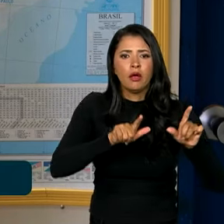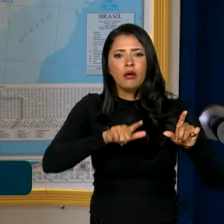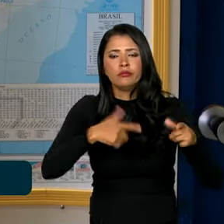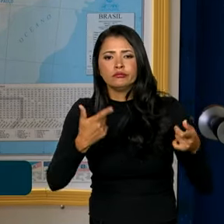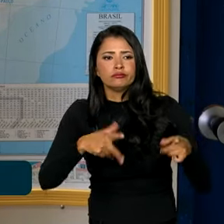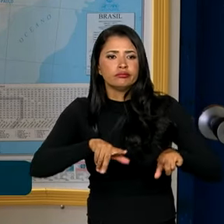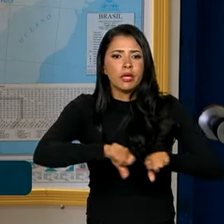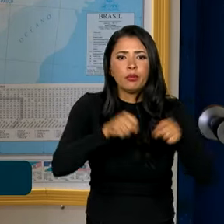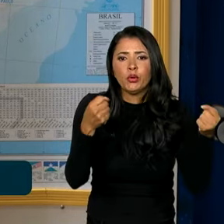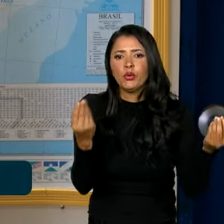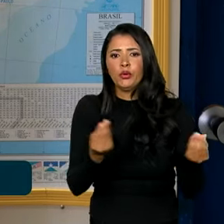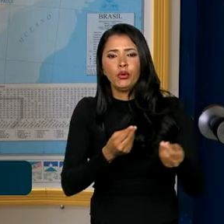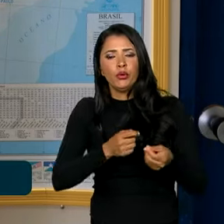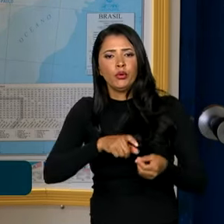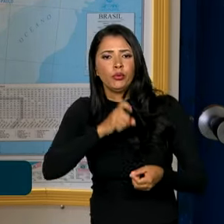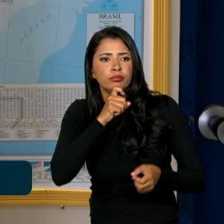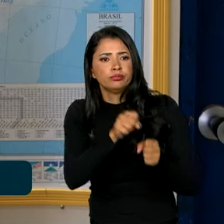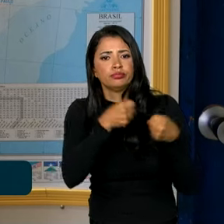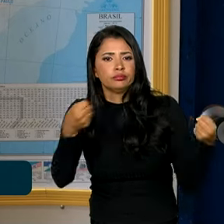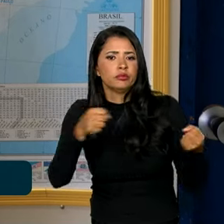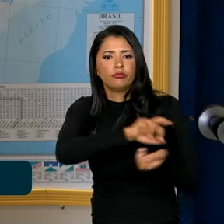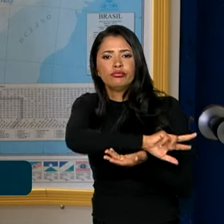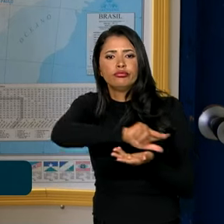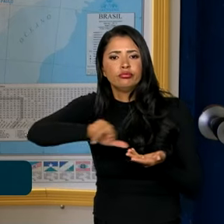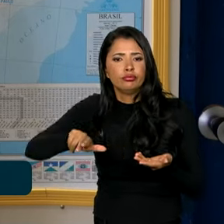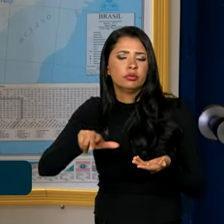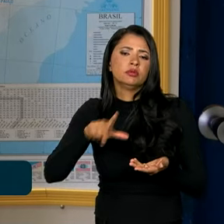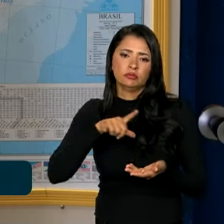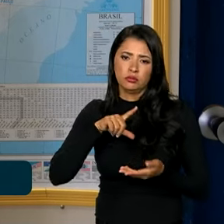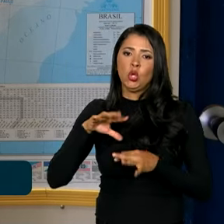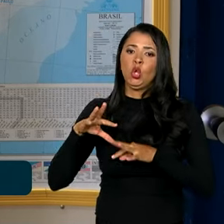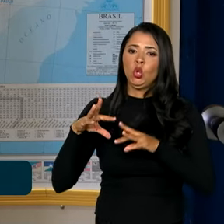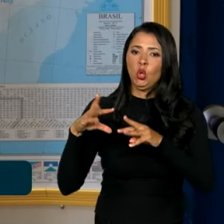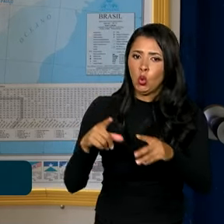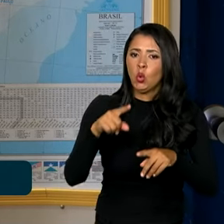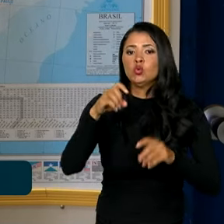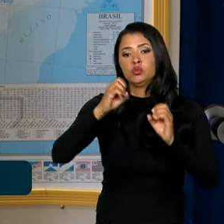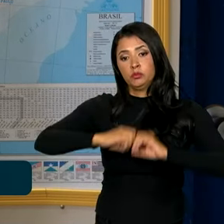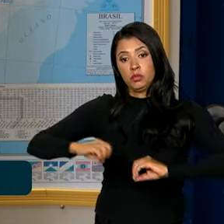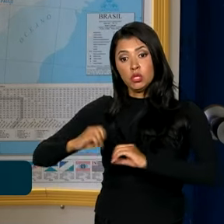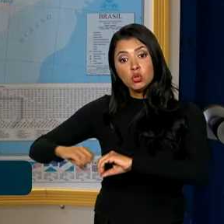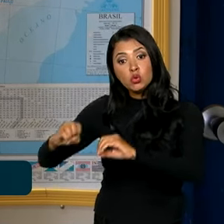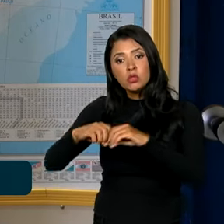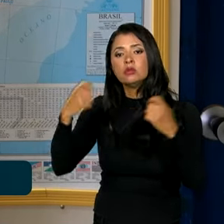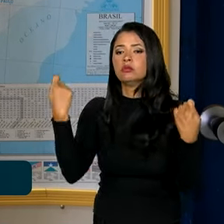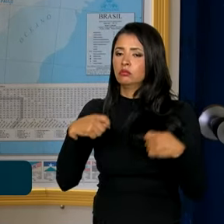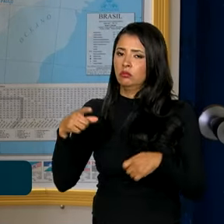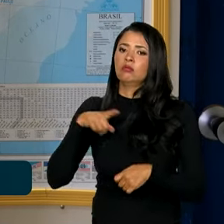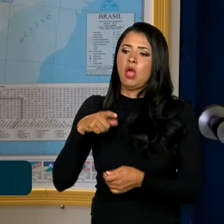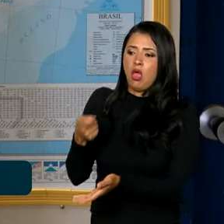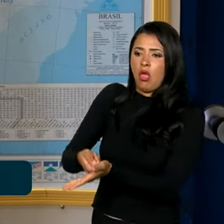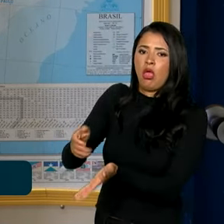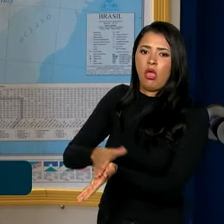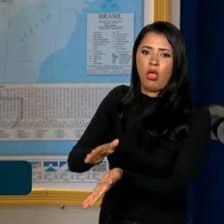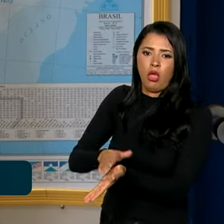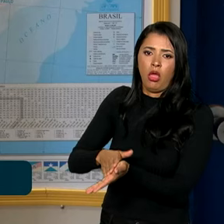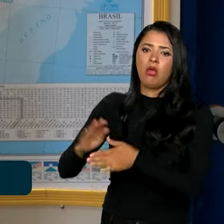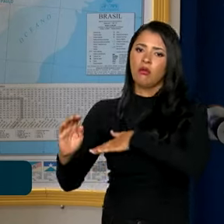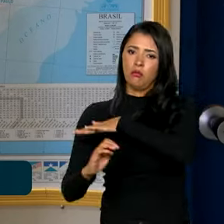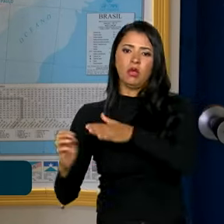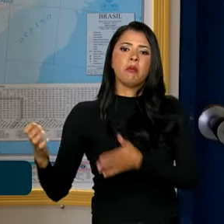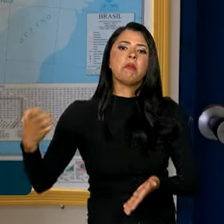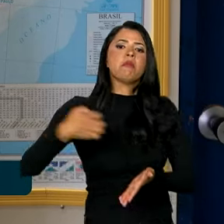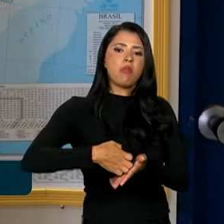aparelhos de refrigeração, enfim. Todos esses prejuízos devem ser cobrados da empresa